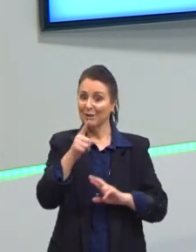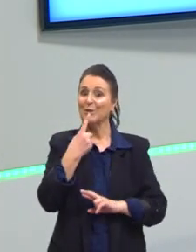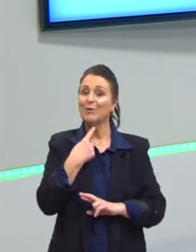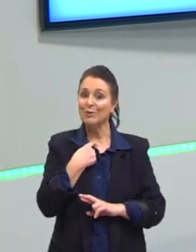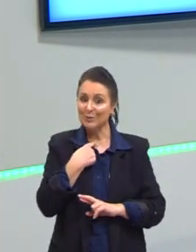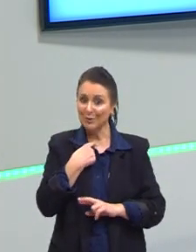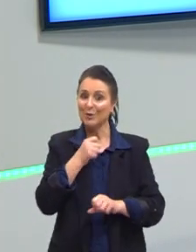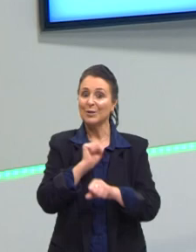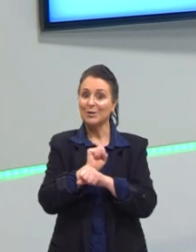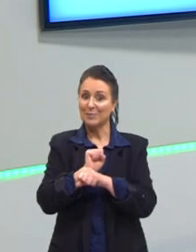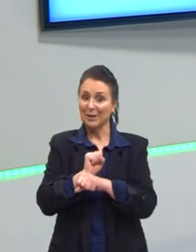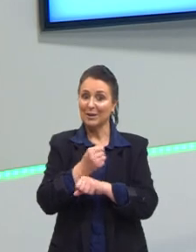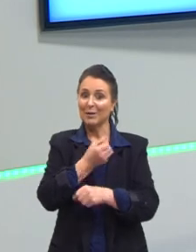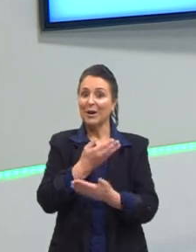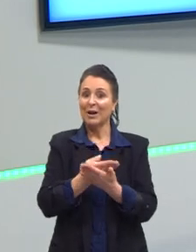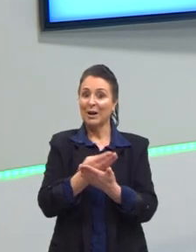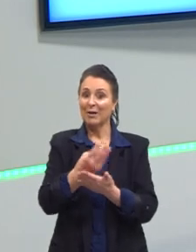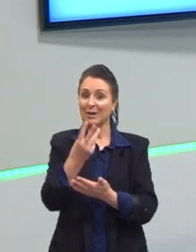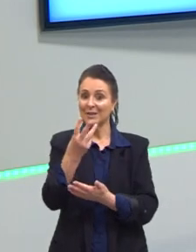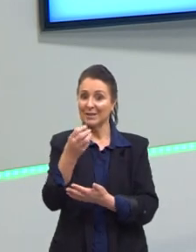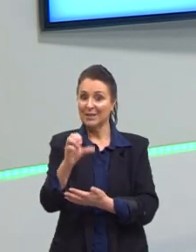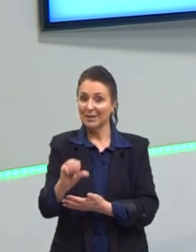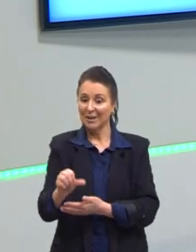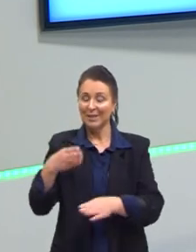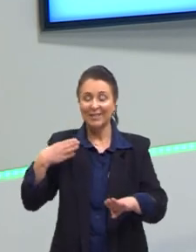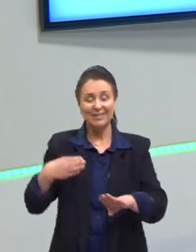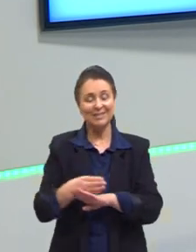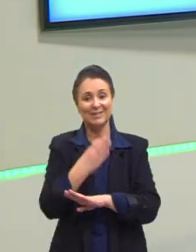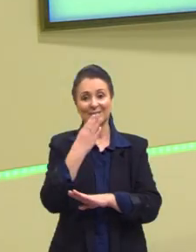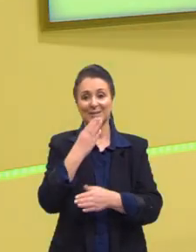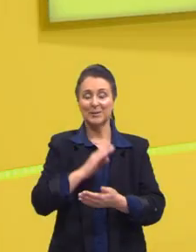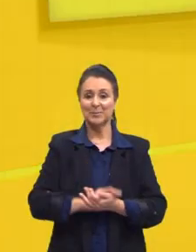39 e partiu passar.